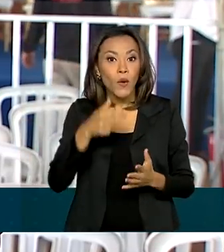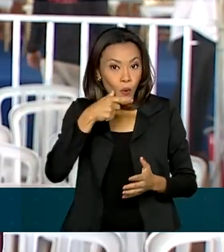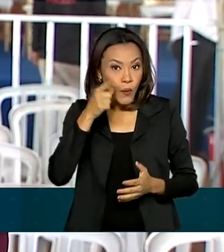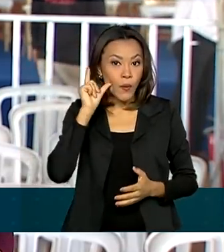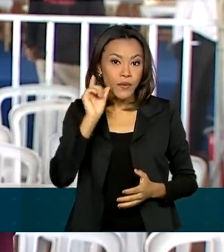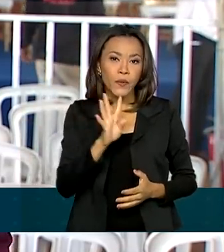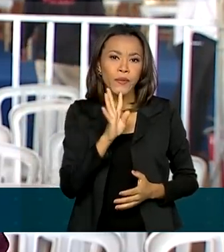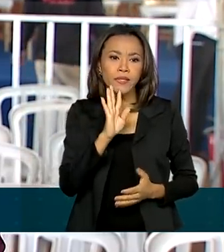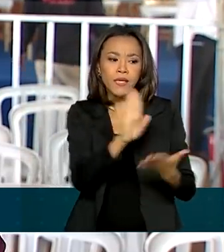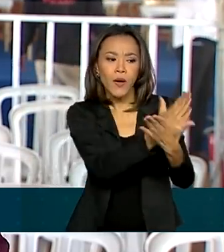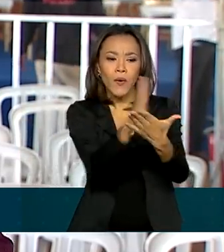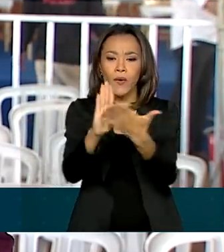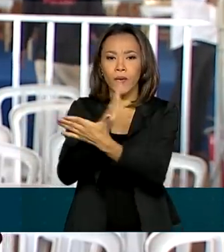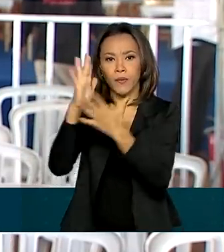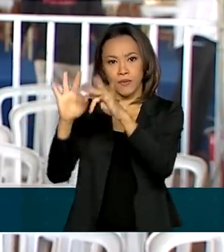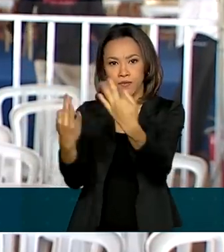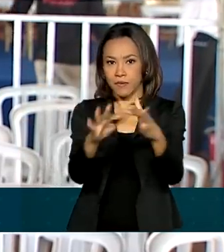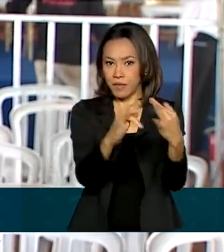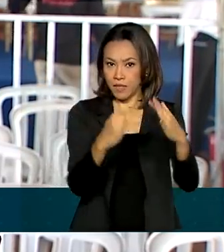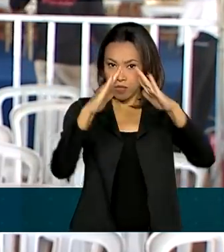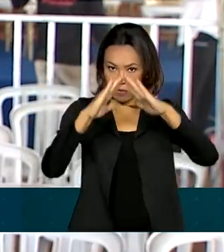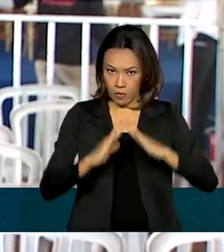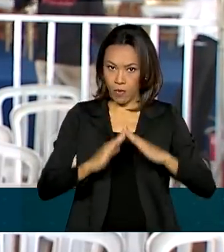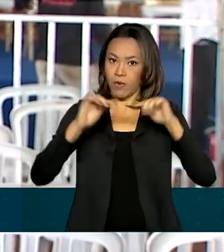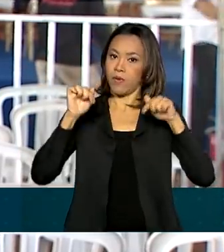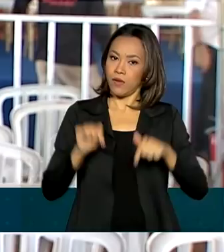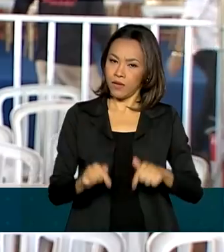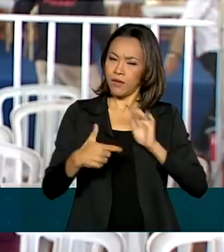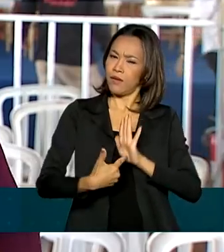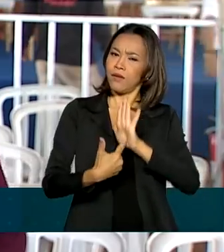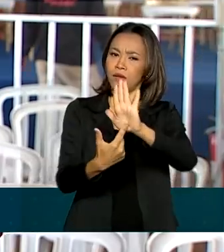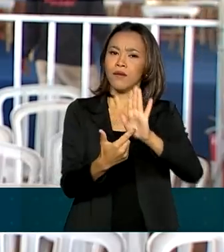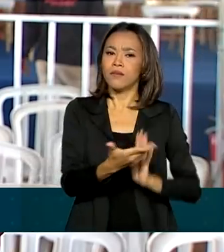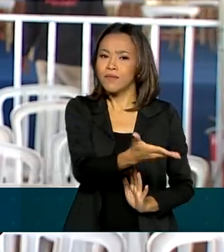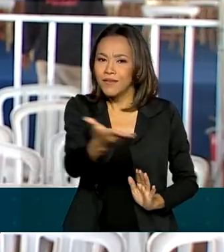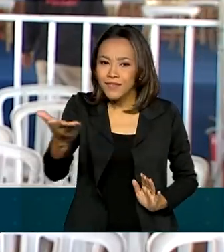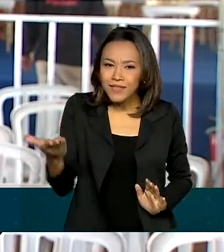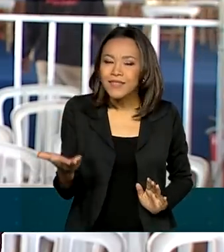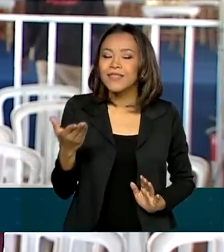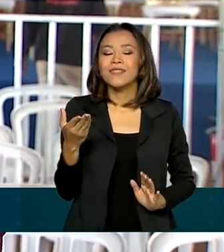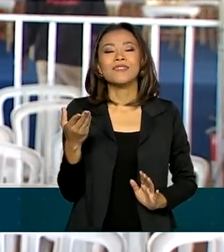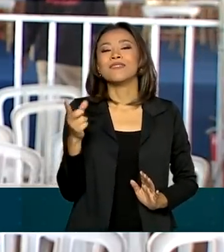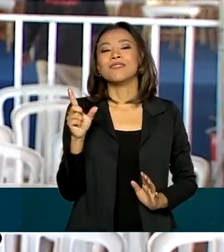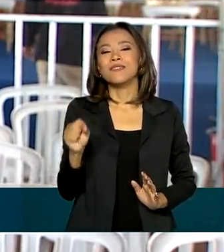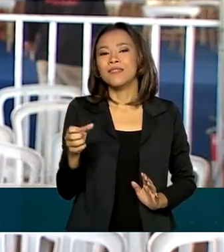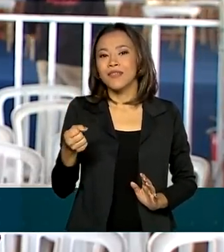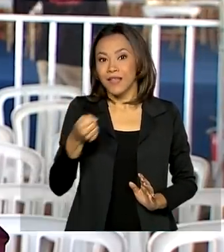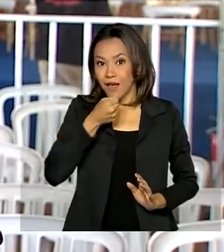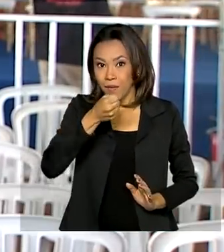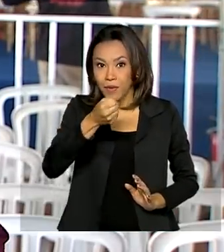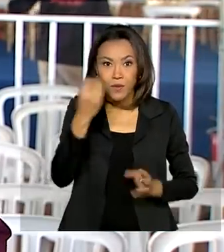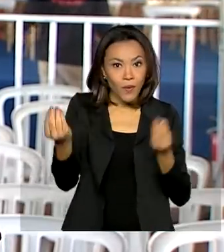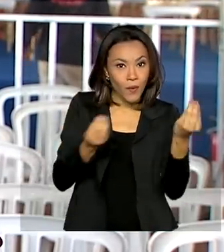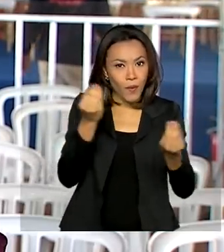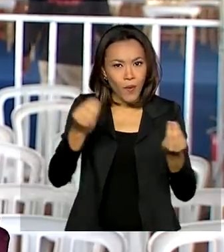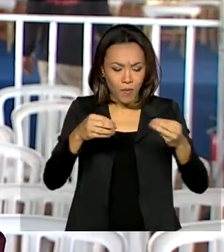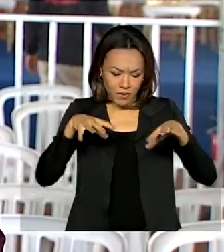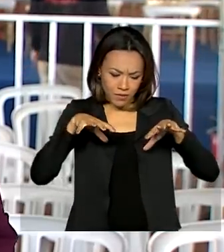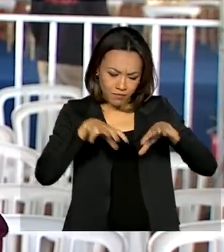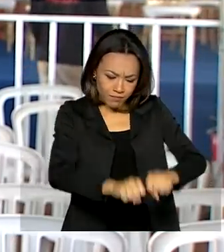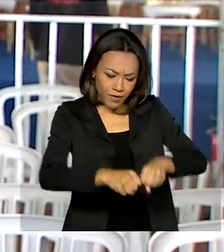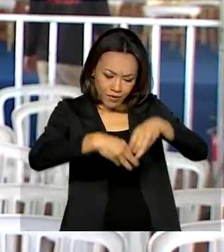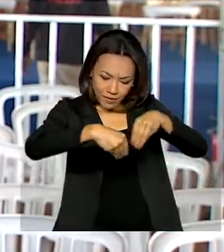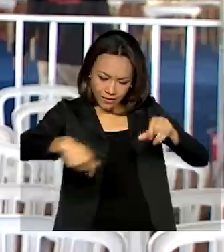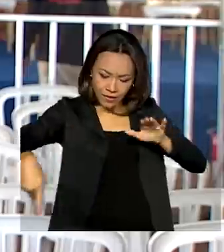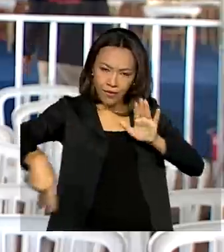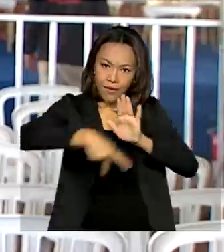alguns assentados que moram aqui na região e mostro agora para vocês na reportagem como esse título de posse da terra pode